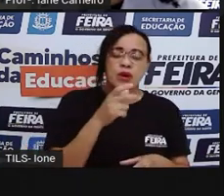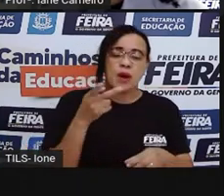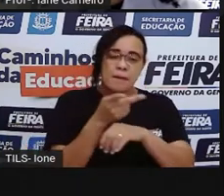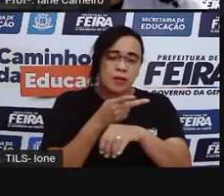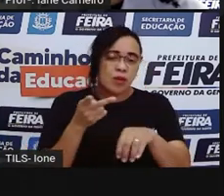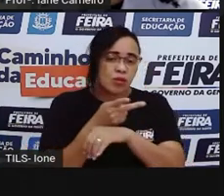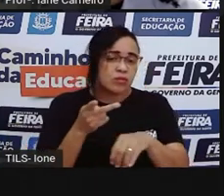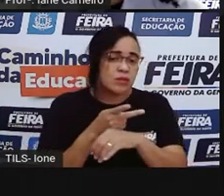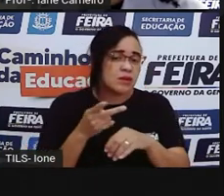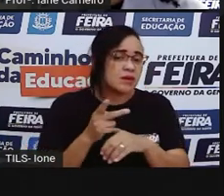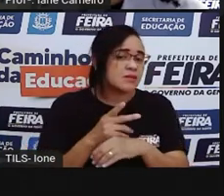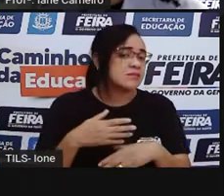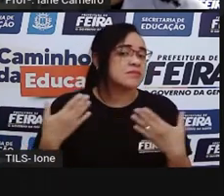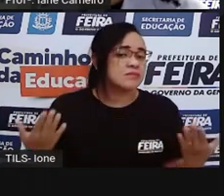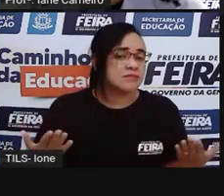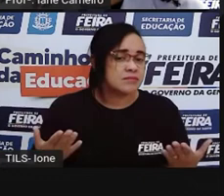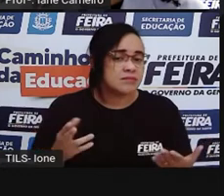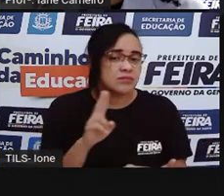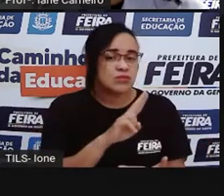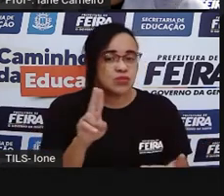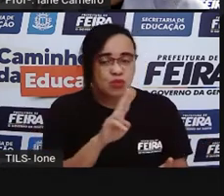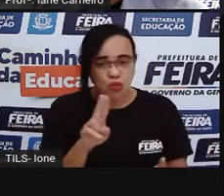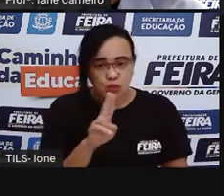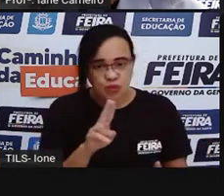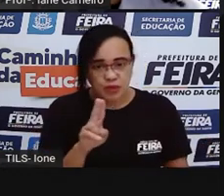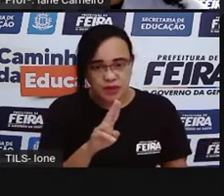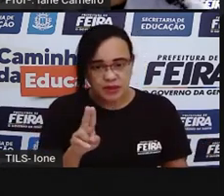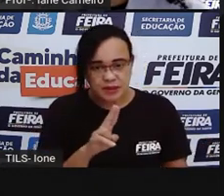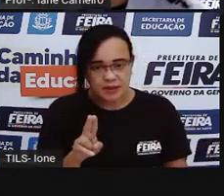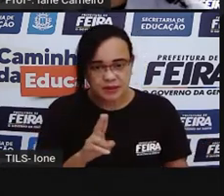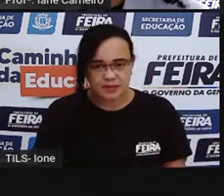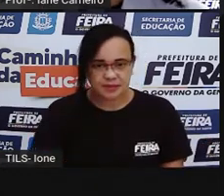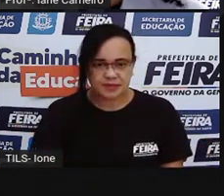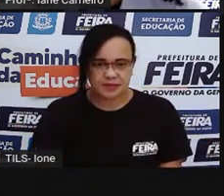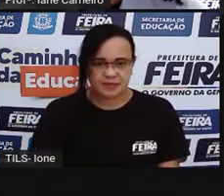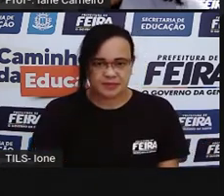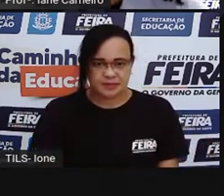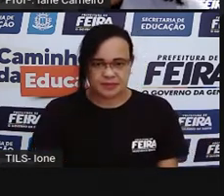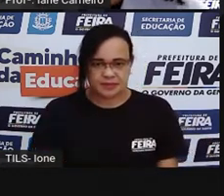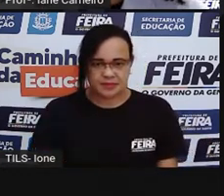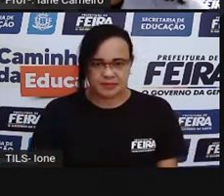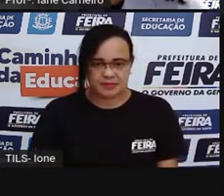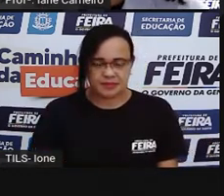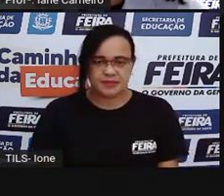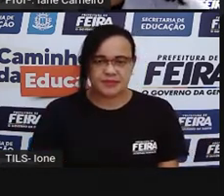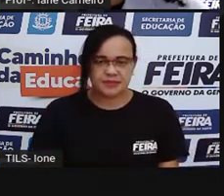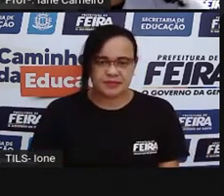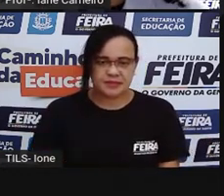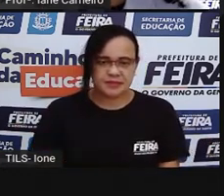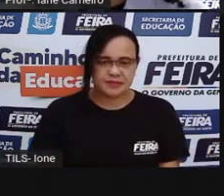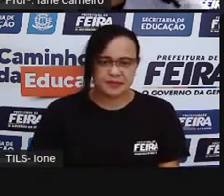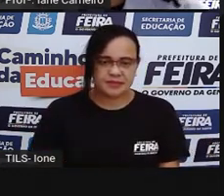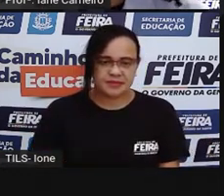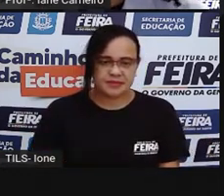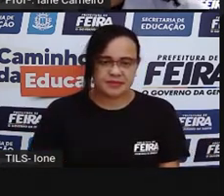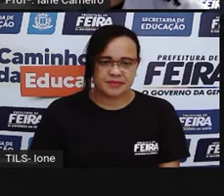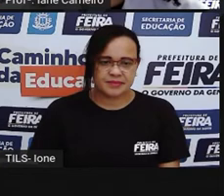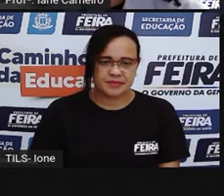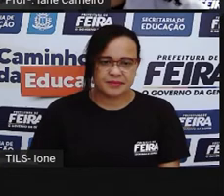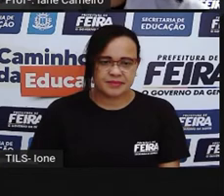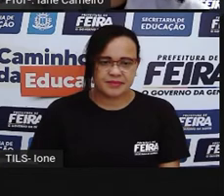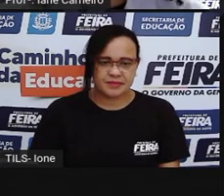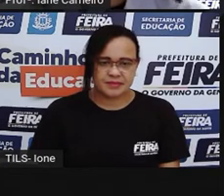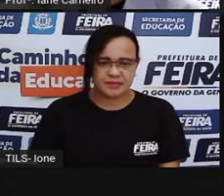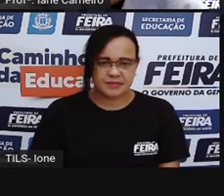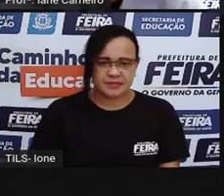Ó, bolinha de... Gude, não é de sabão. Essa aqui, bolinha de sabão, começa